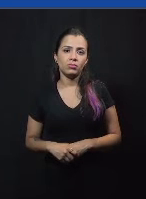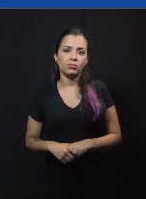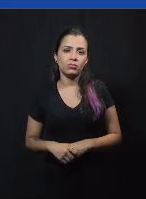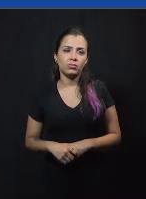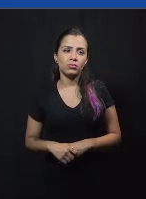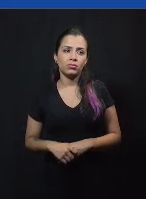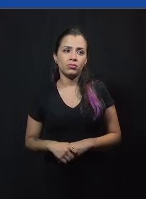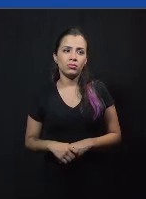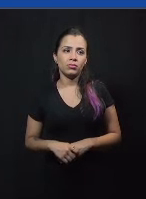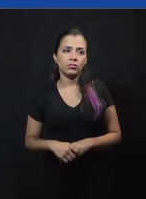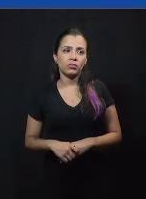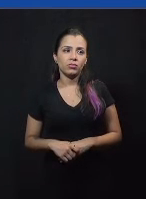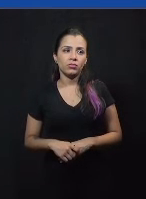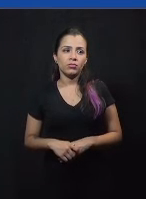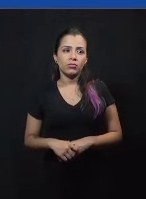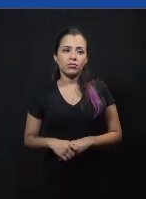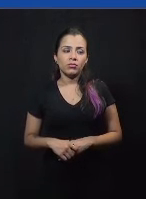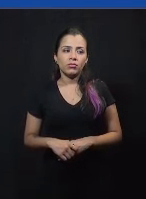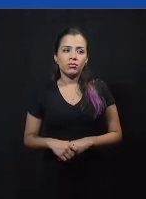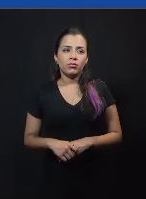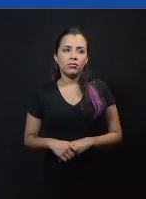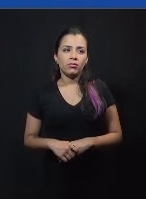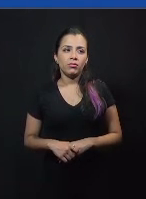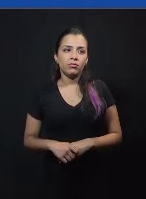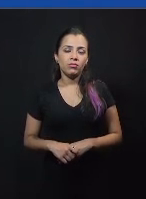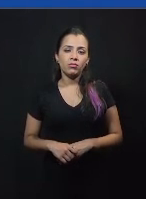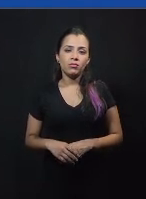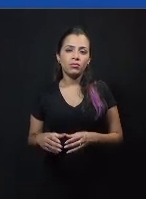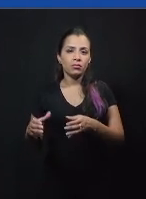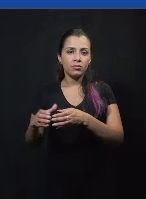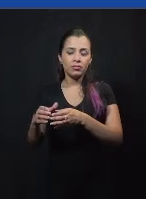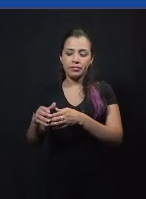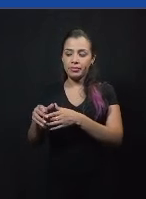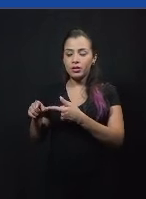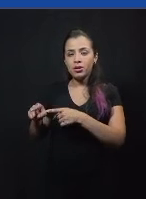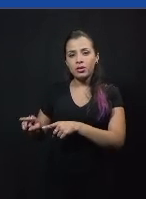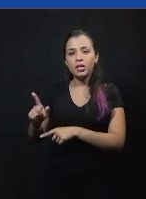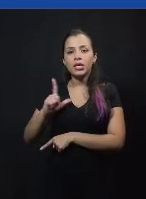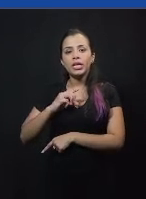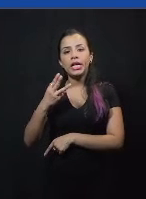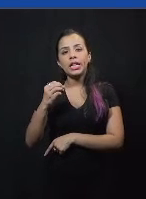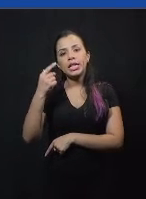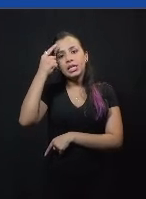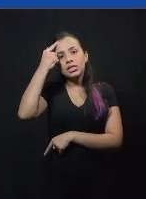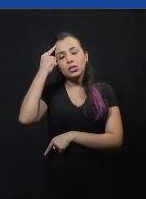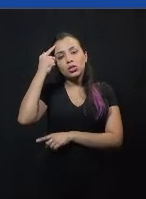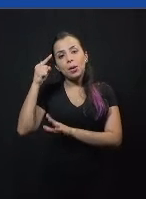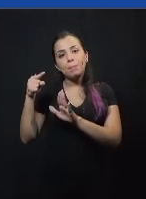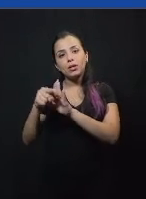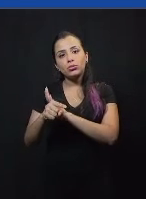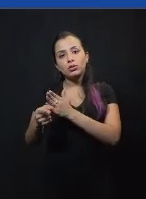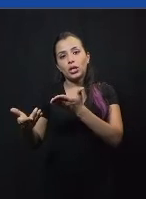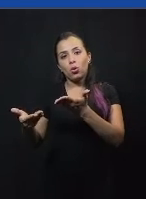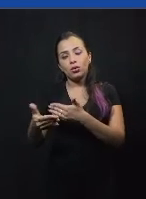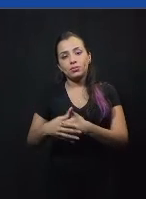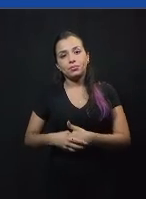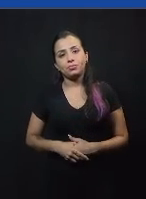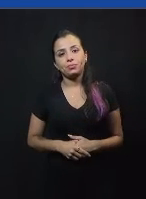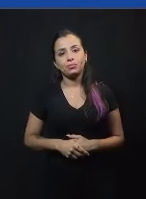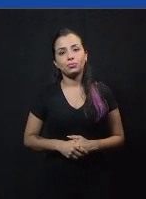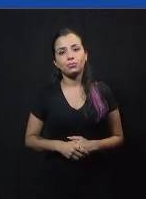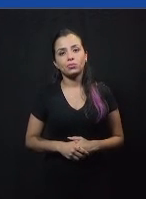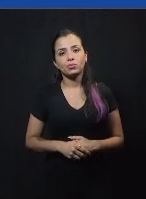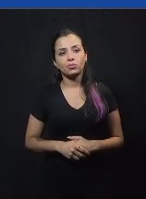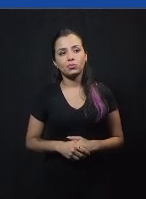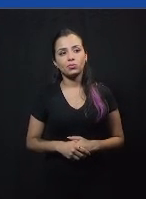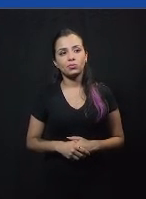O time de defesa tem 30 segundos, ou o time de oposição, perdão, tem 30 segundos para fazer a sua pergunta a partir de agora. Então, o